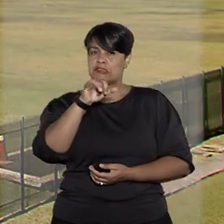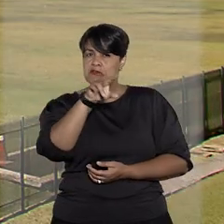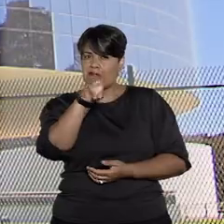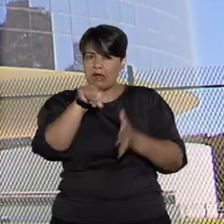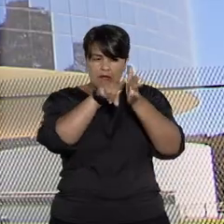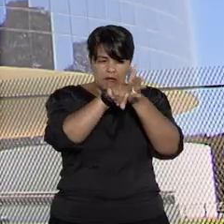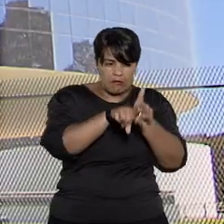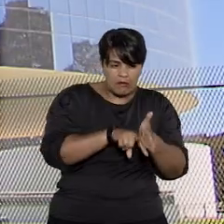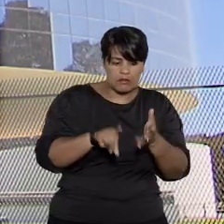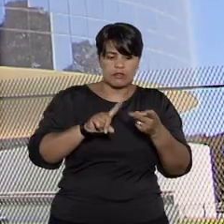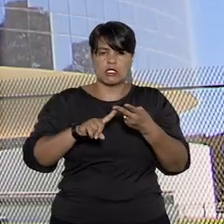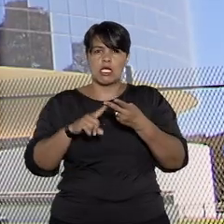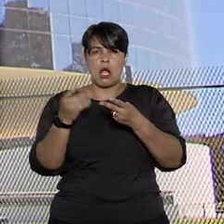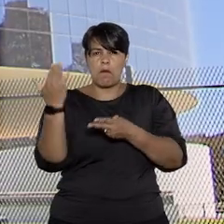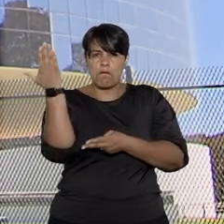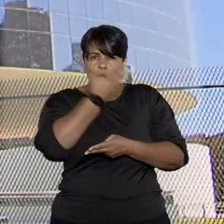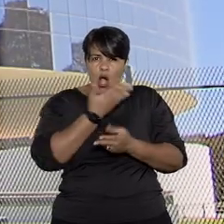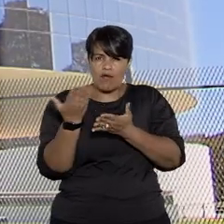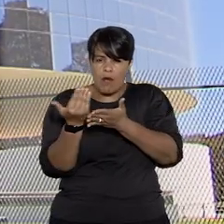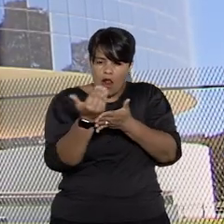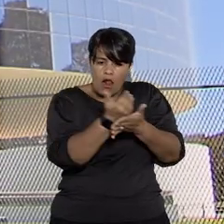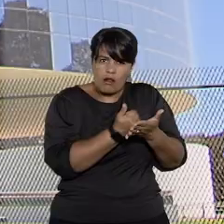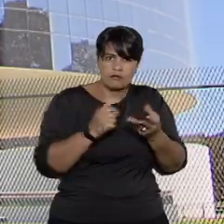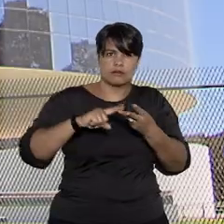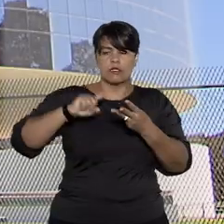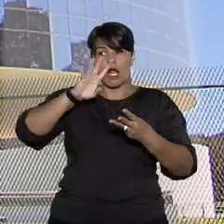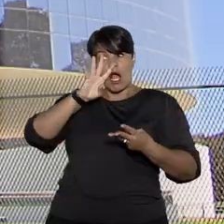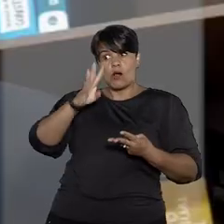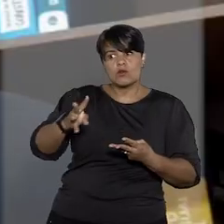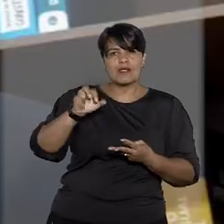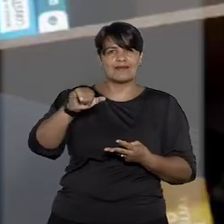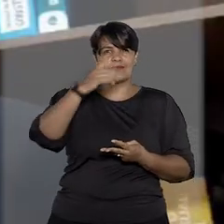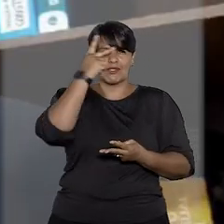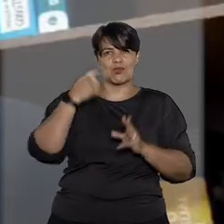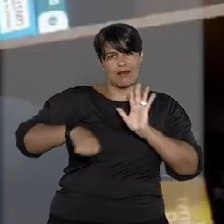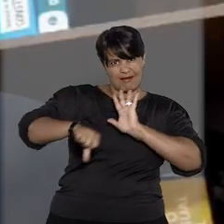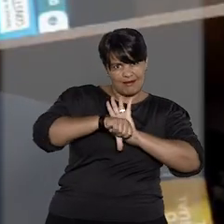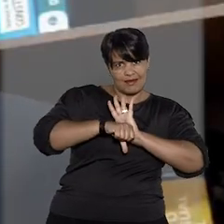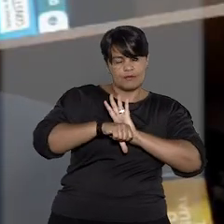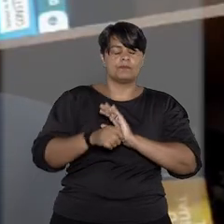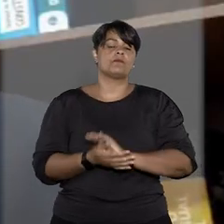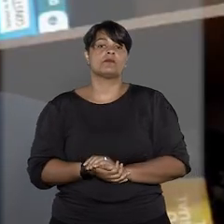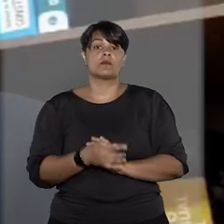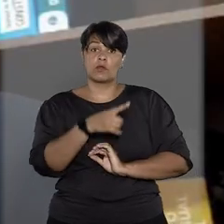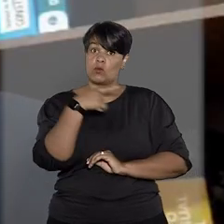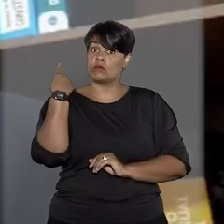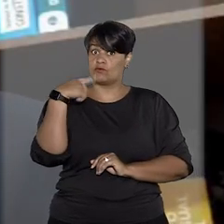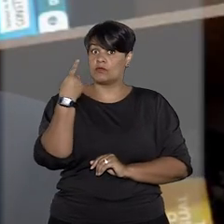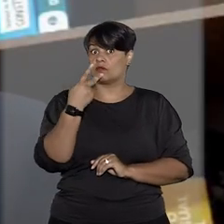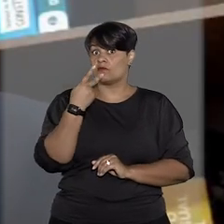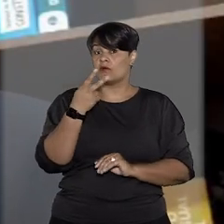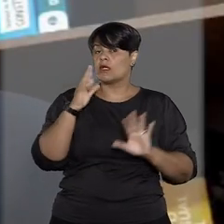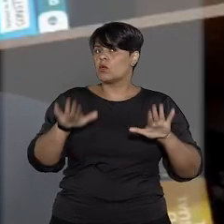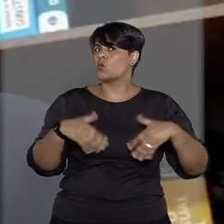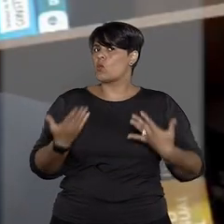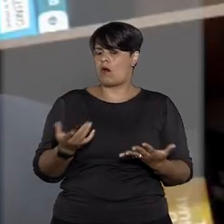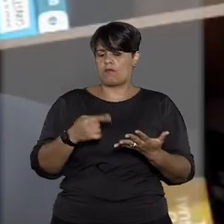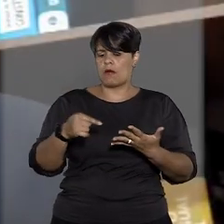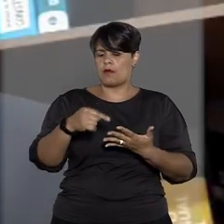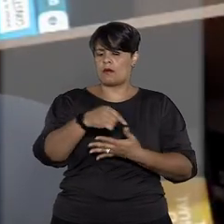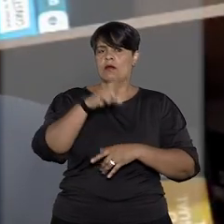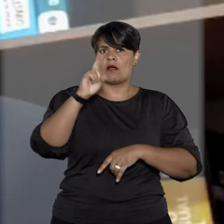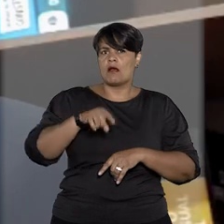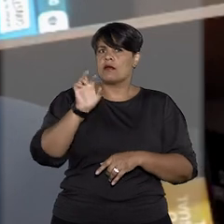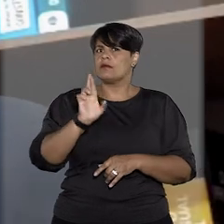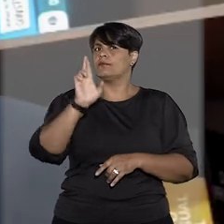investigar, reunir provas e acusar quem comete um crime. Esse advogado explica em quais situações esta é